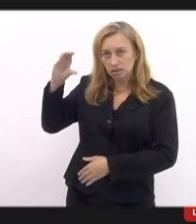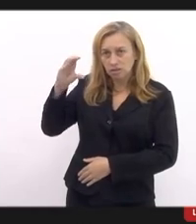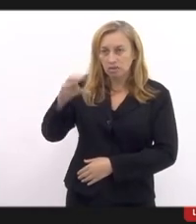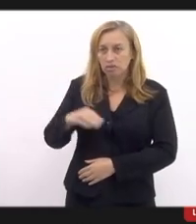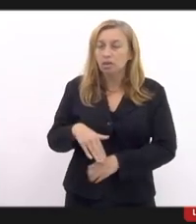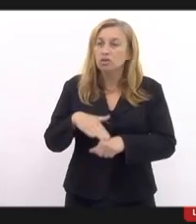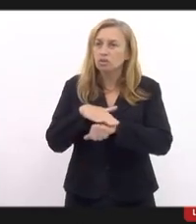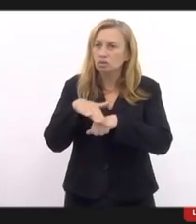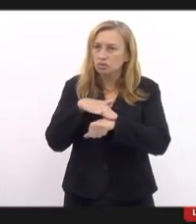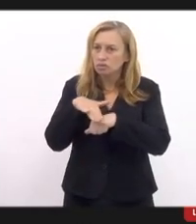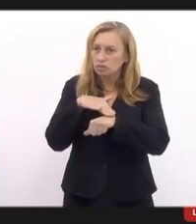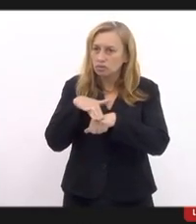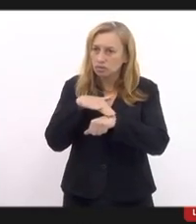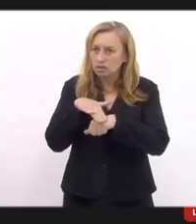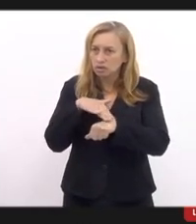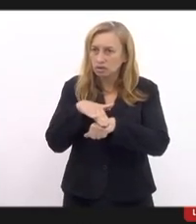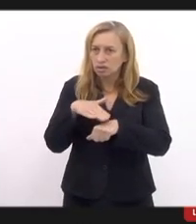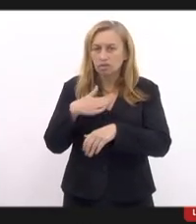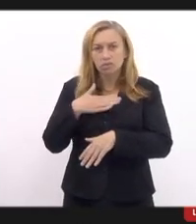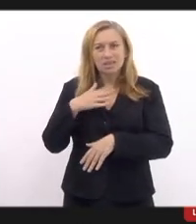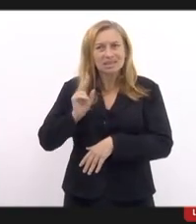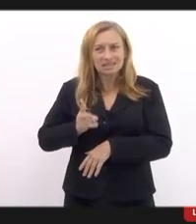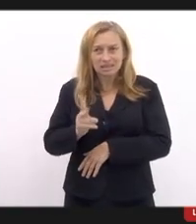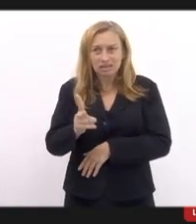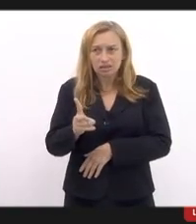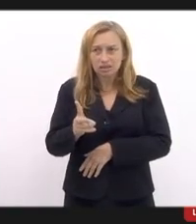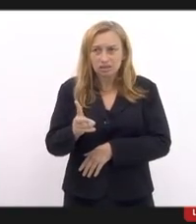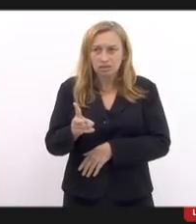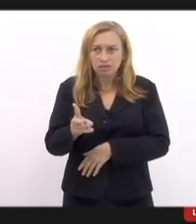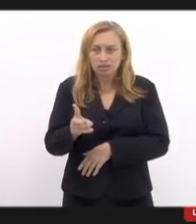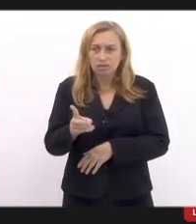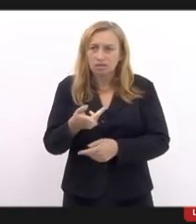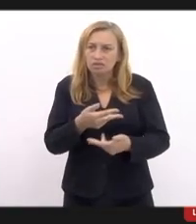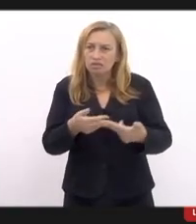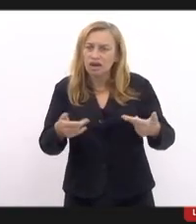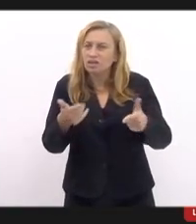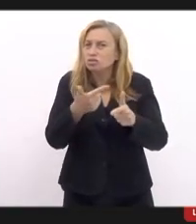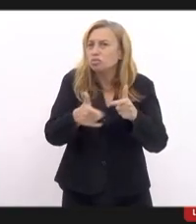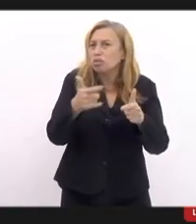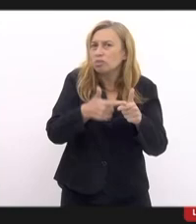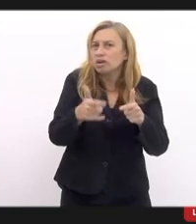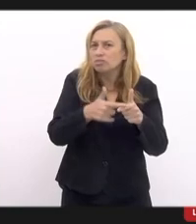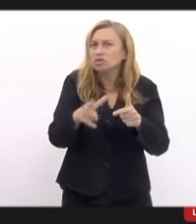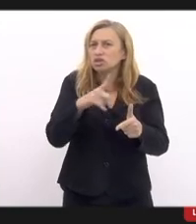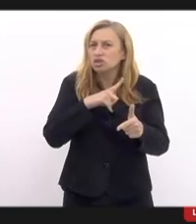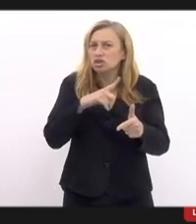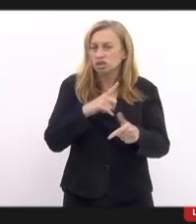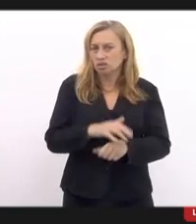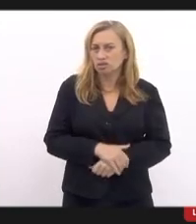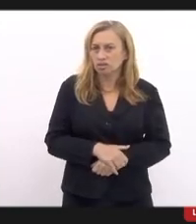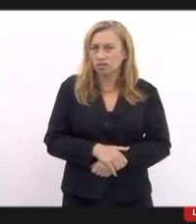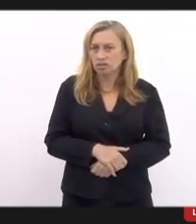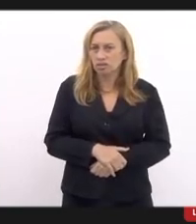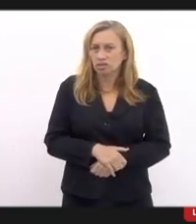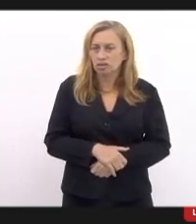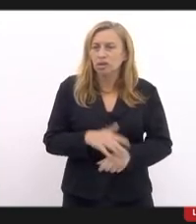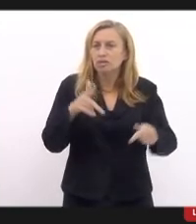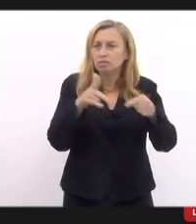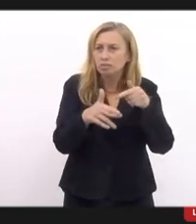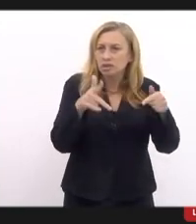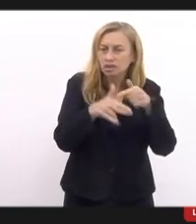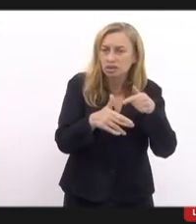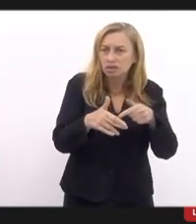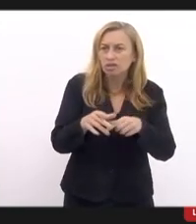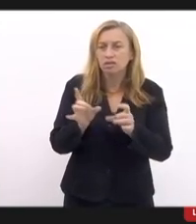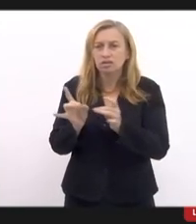conversando, conversava comigo diversas vezes, que ele passava por vários problemas ali, impedindo, sendo impedido de